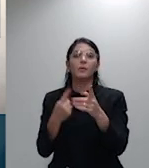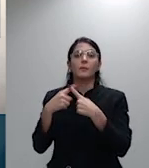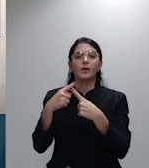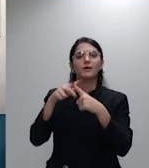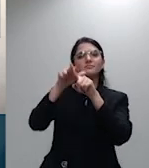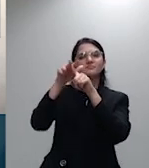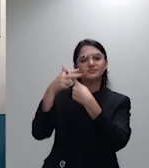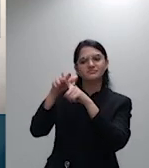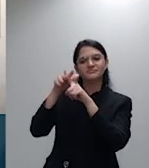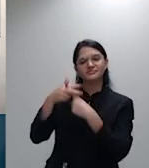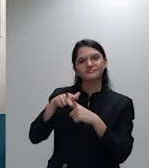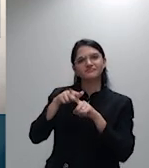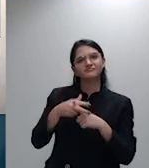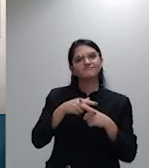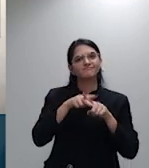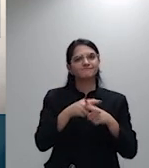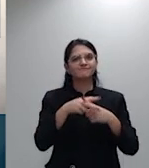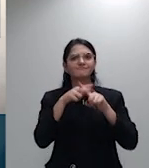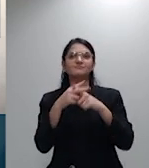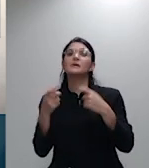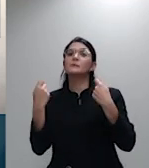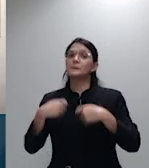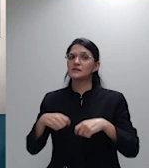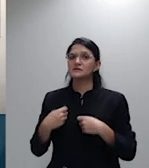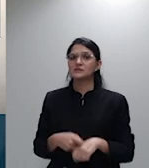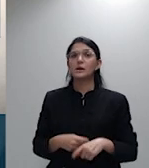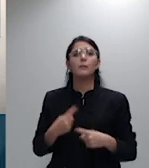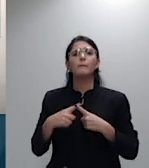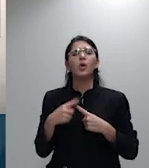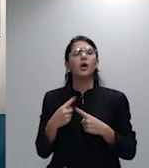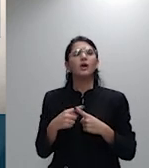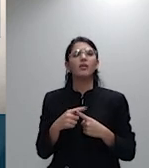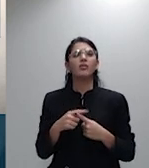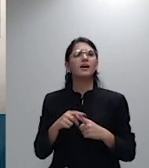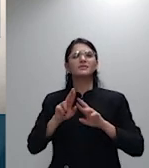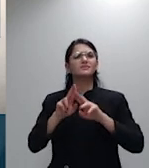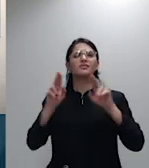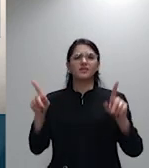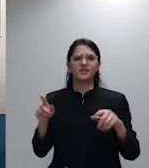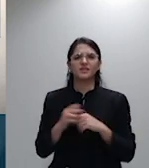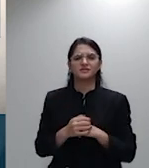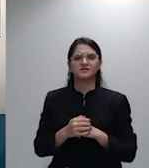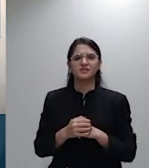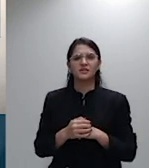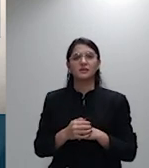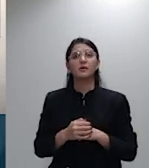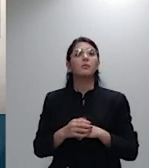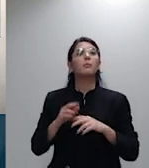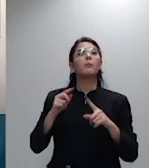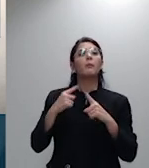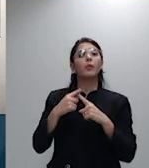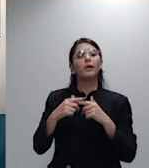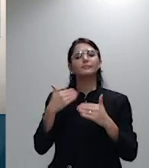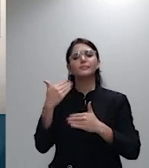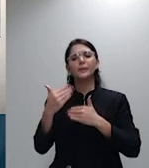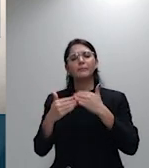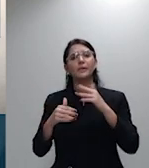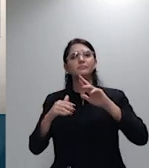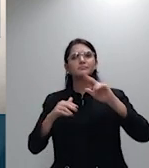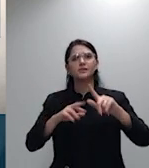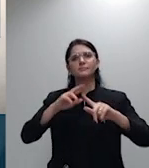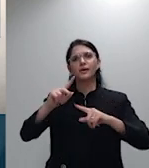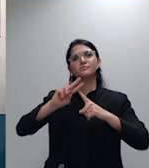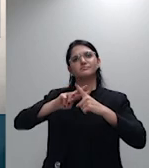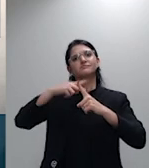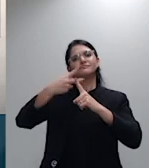por que o reajuste não é aleatório por que o reajuste segue e possui baseatória e idônia repetindo que baseatória e